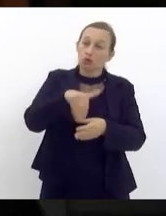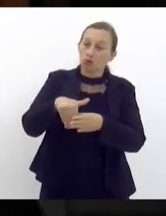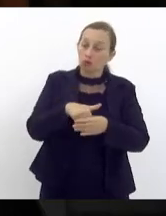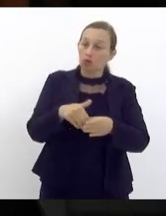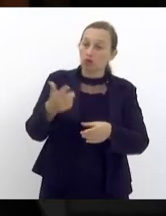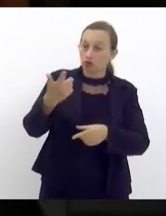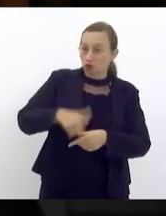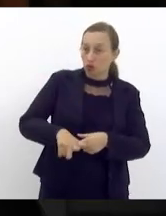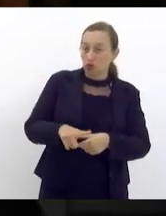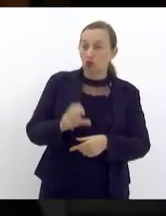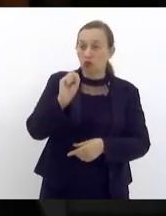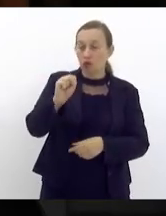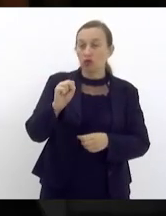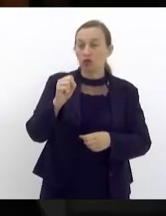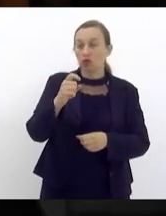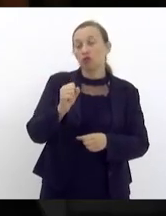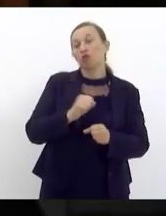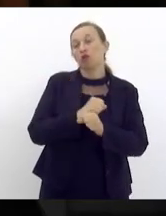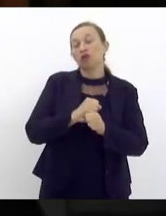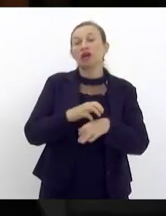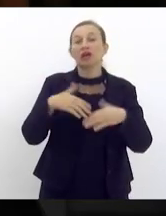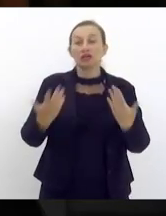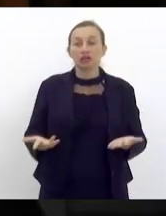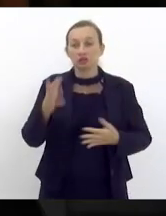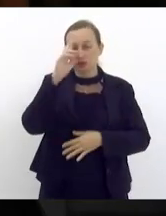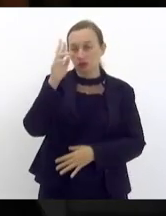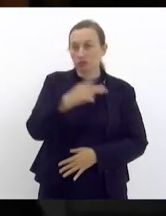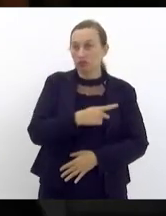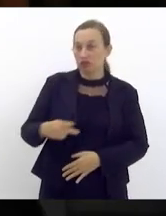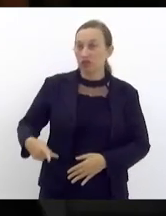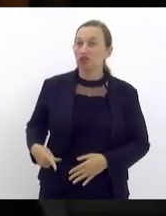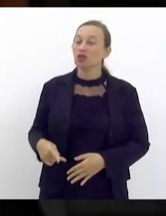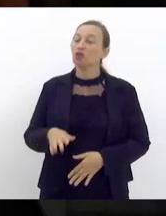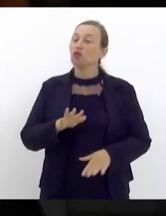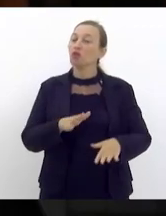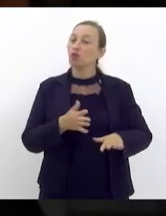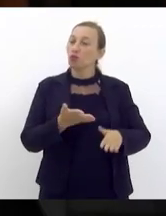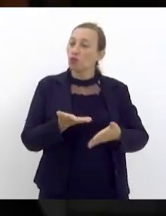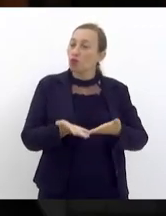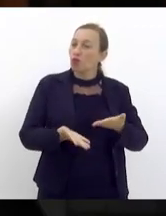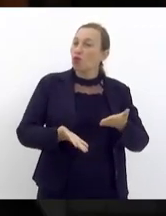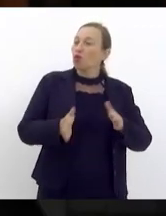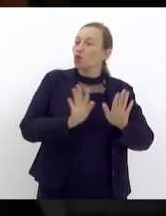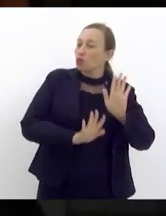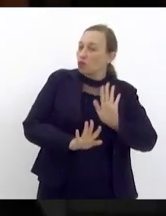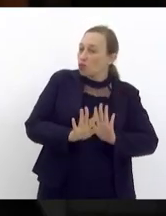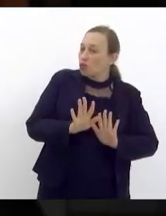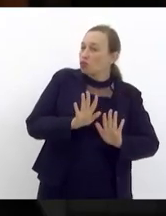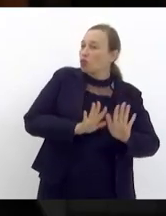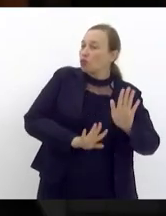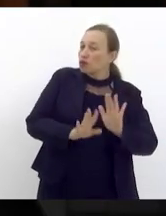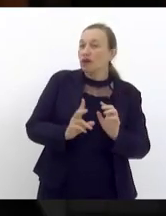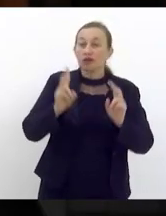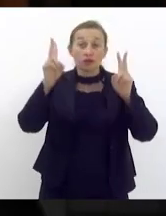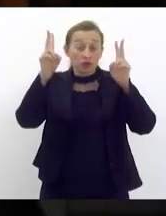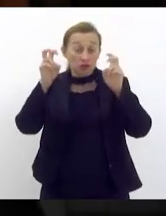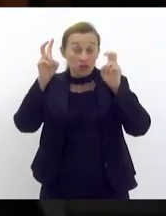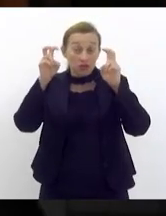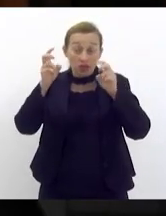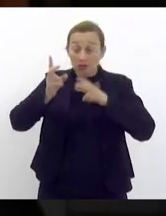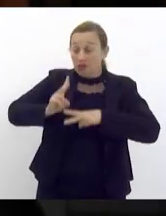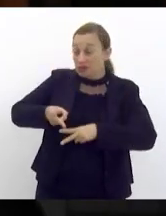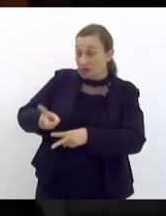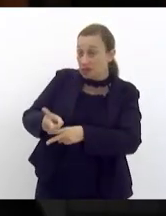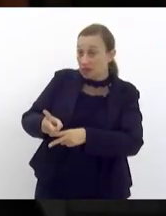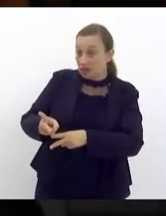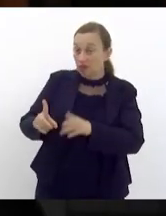então senhora presidente eu vou cuidar desse tema seguidamente da